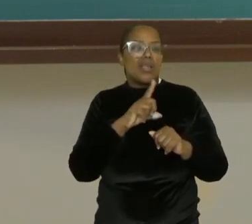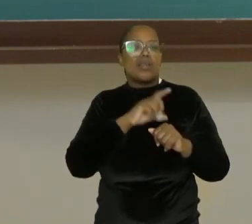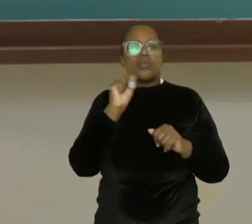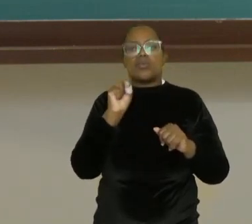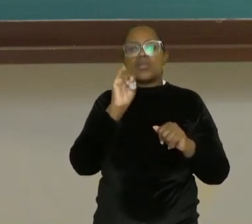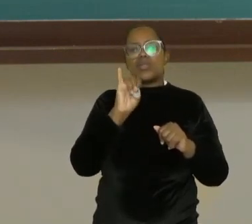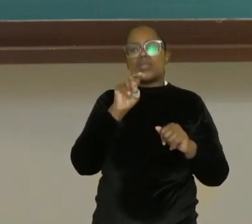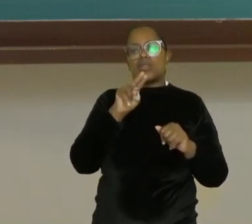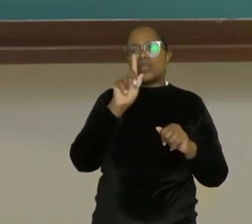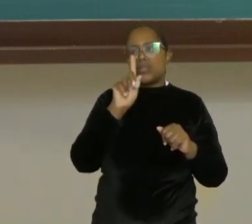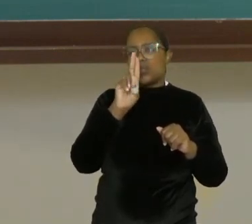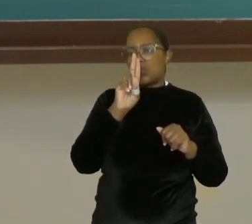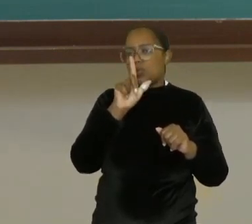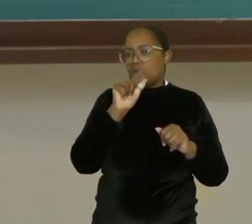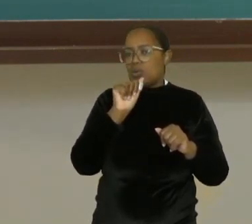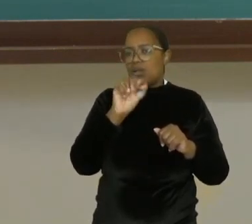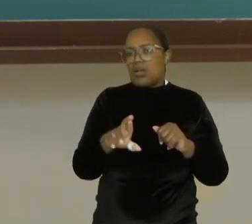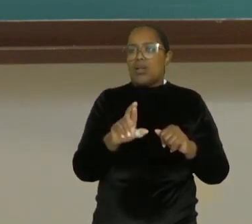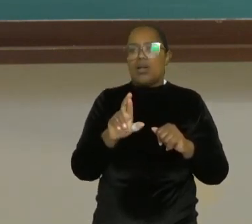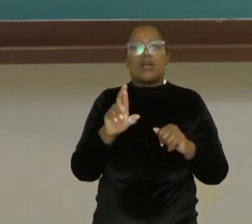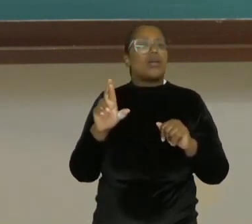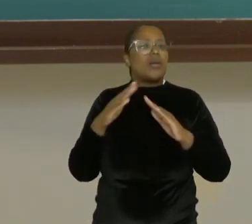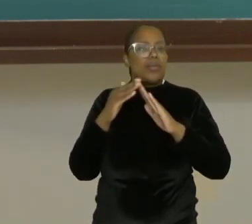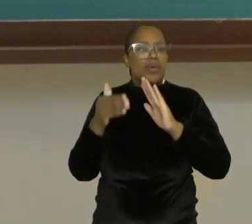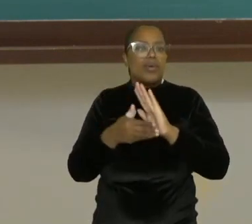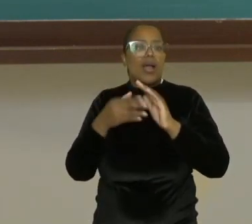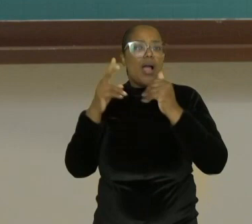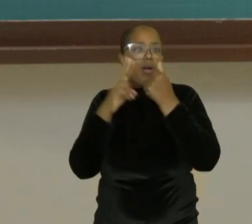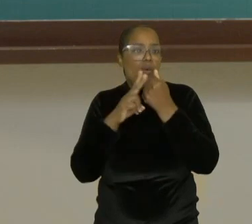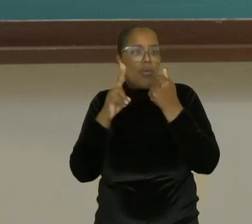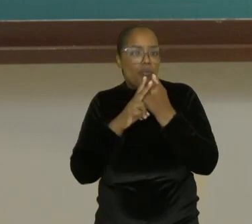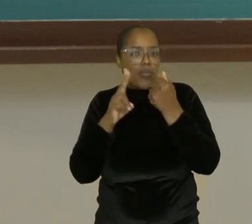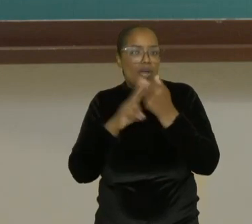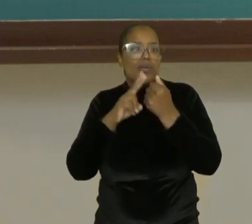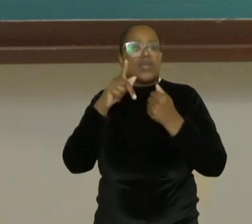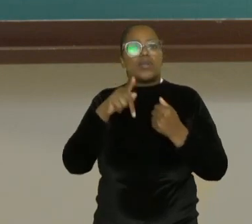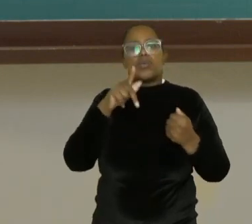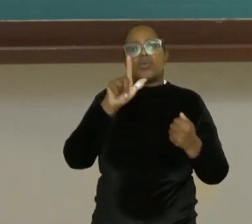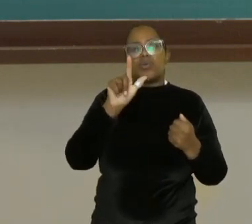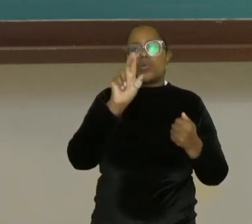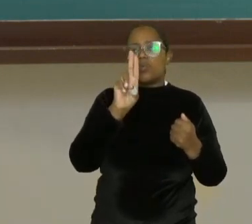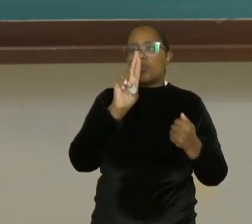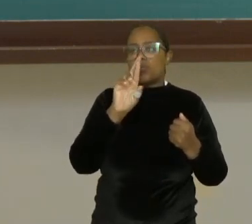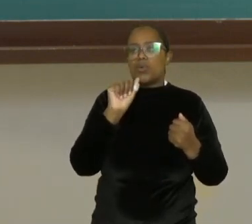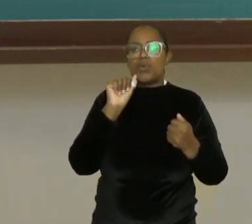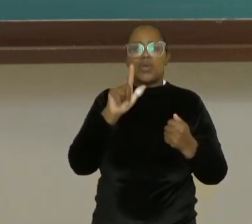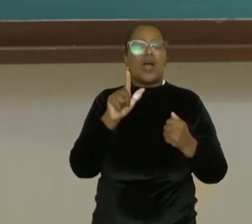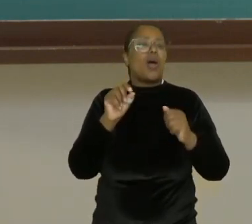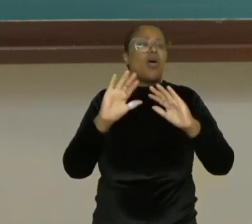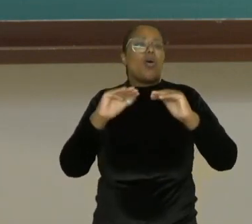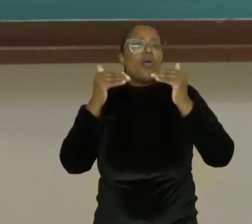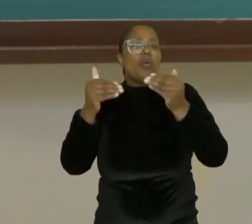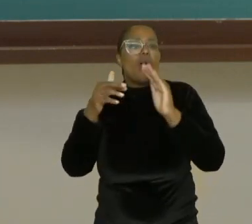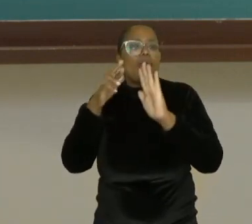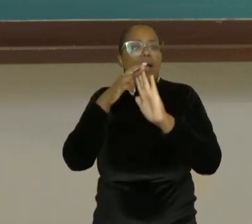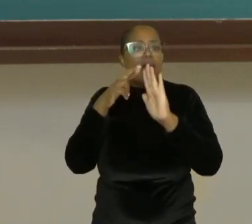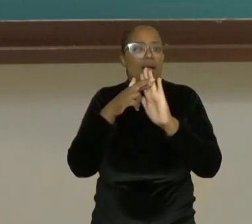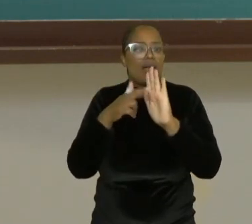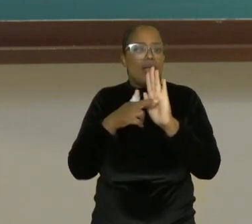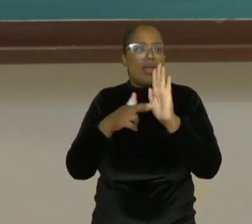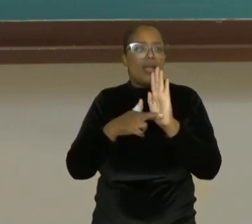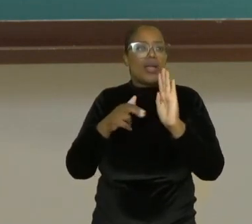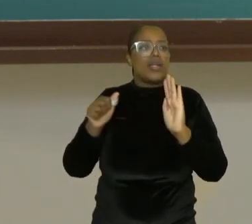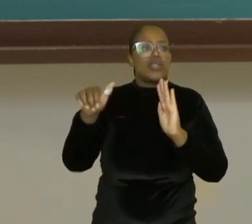singular. Quando ele não tem o acento o verbo está no plural. Qual é a regra geral da concordância